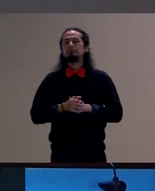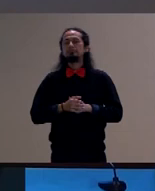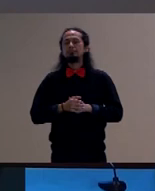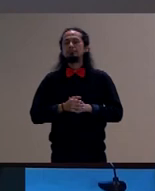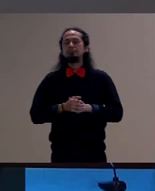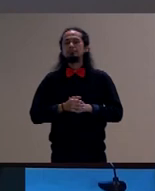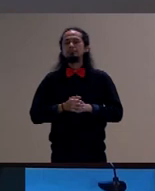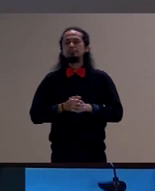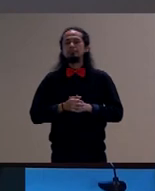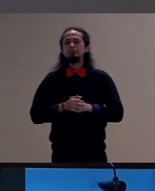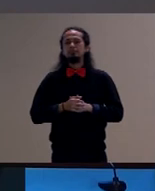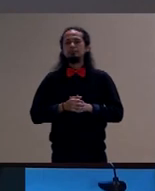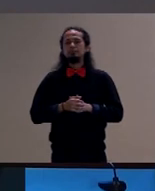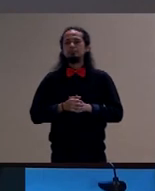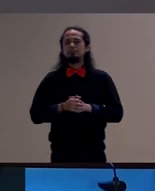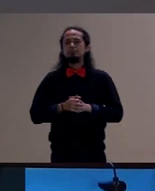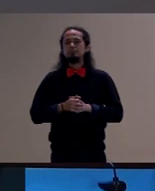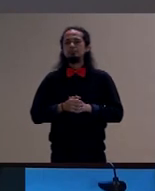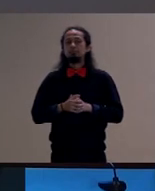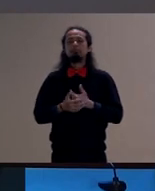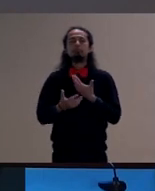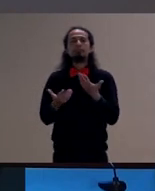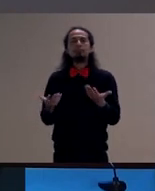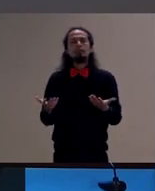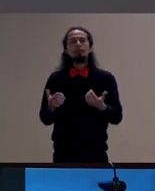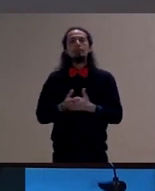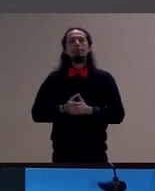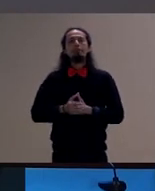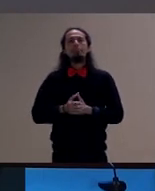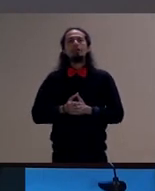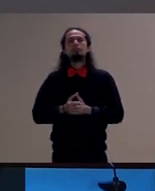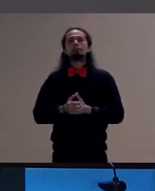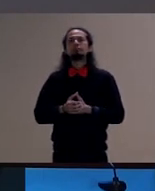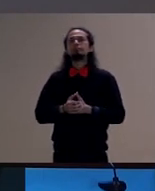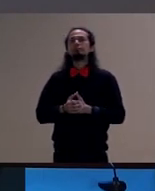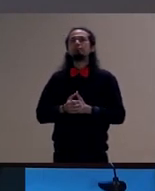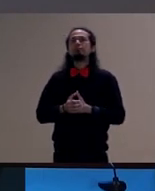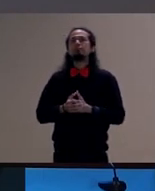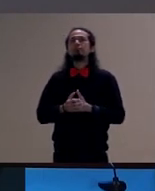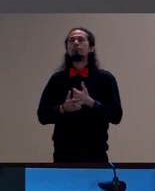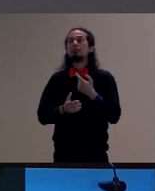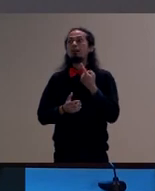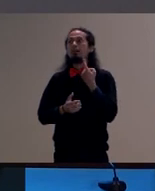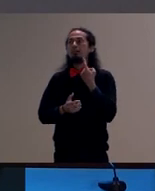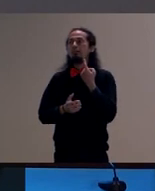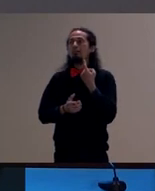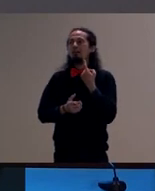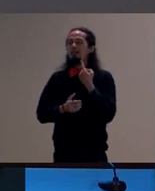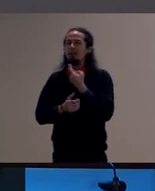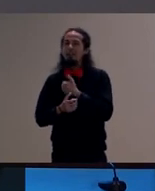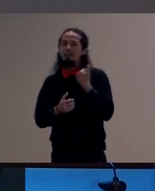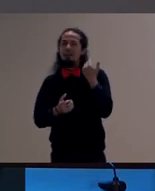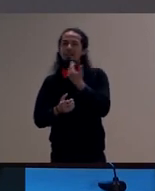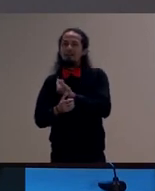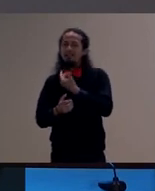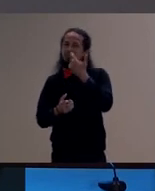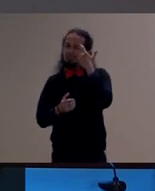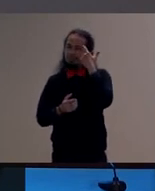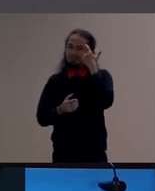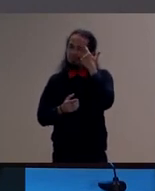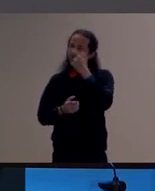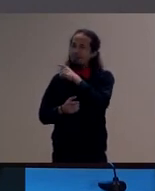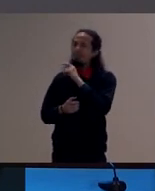então essa ideia assim de que a gente compreende então a brincadeira infantil como essa atividade